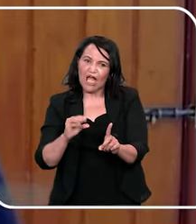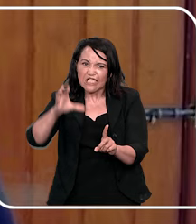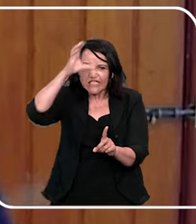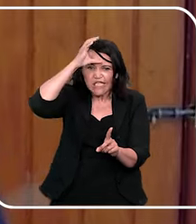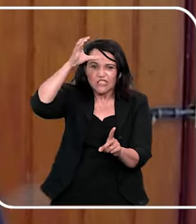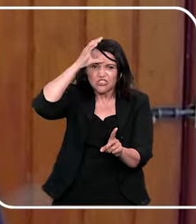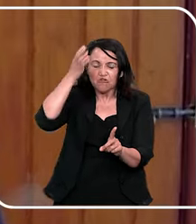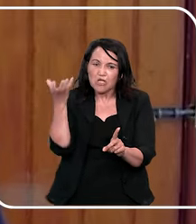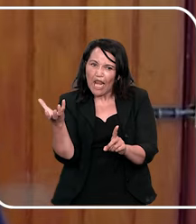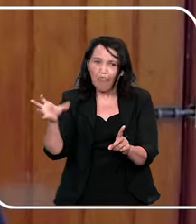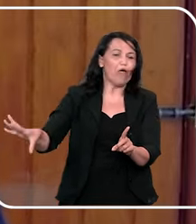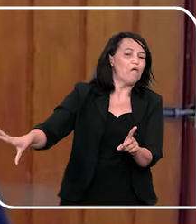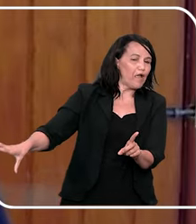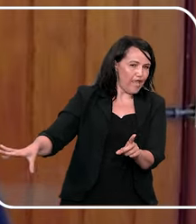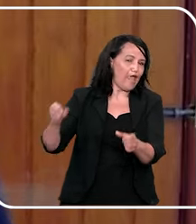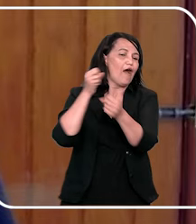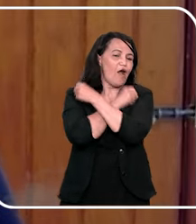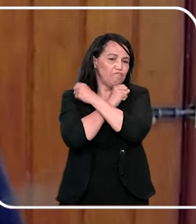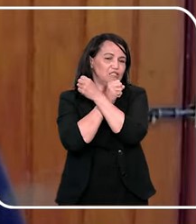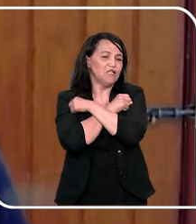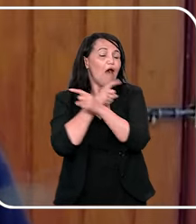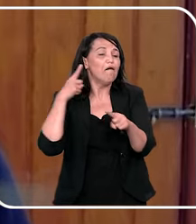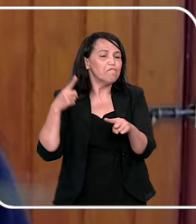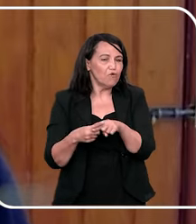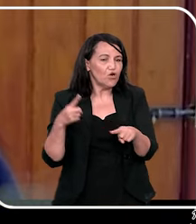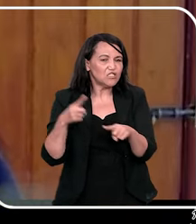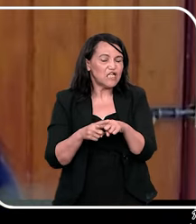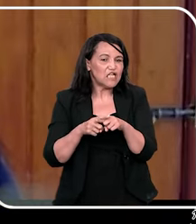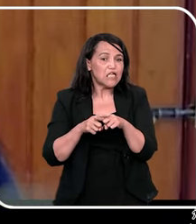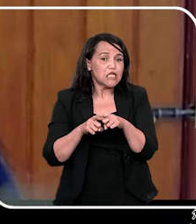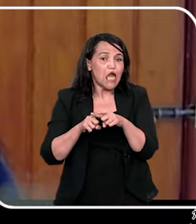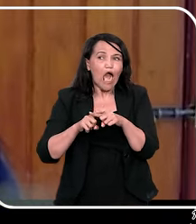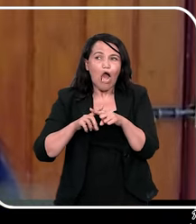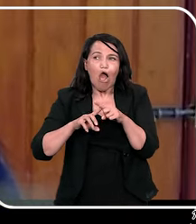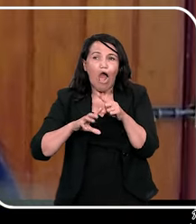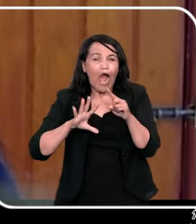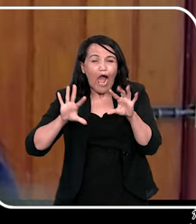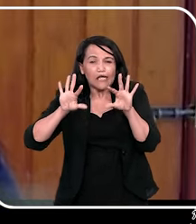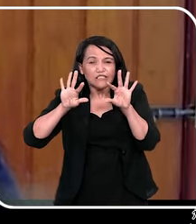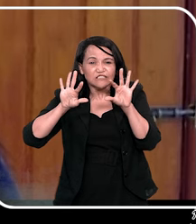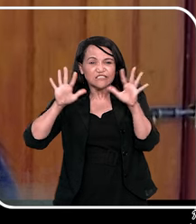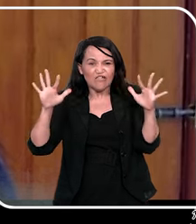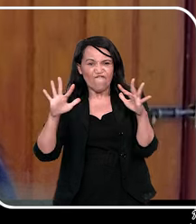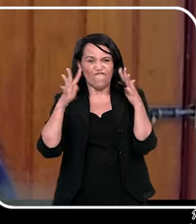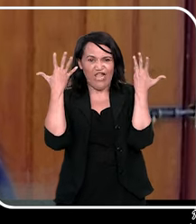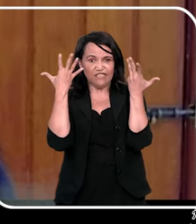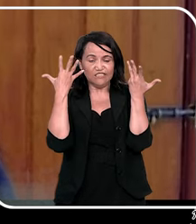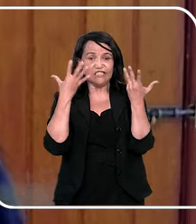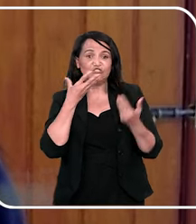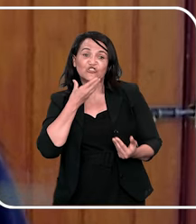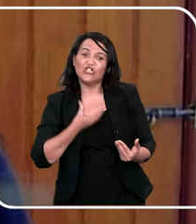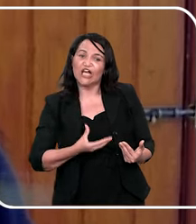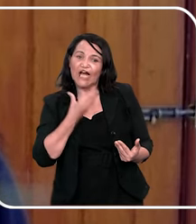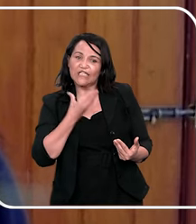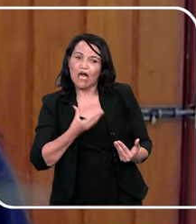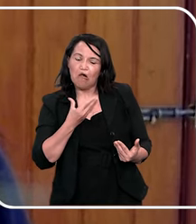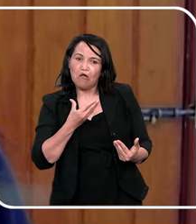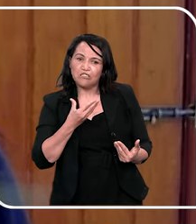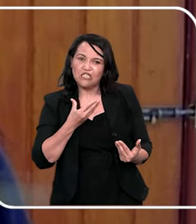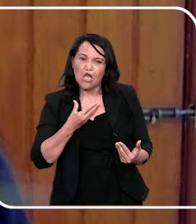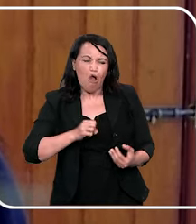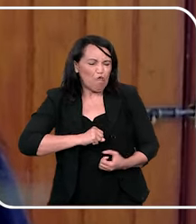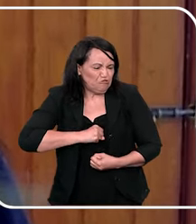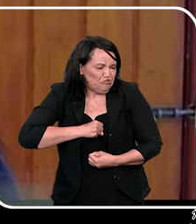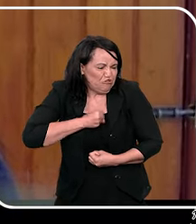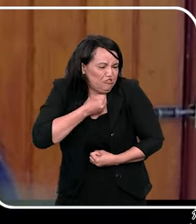aquele tio que ela não quer abraçar, é porque toda festa de Natal, tem uma pessoa que conta, não foi para mim, que conta